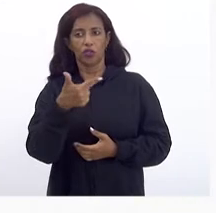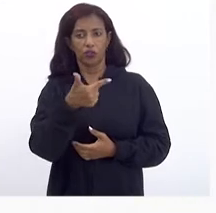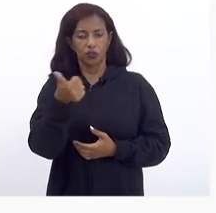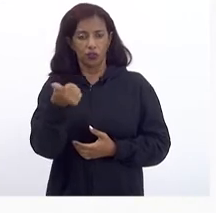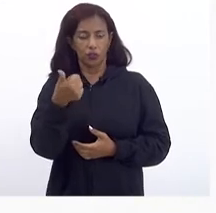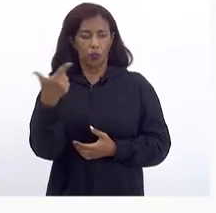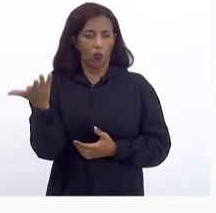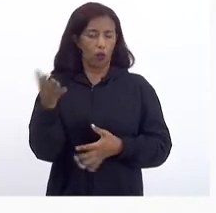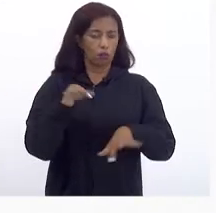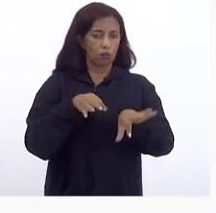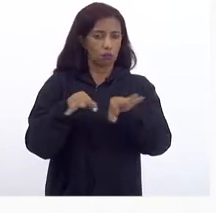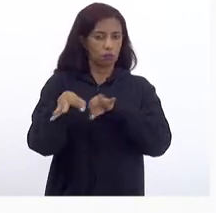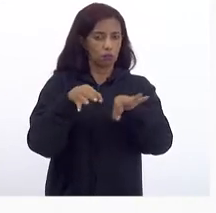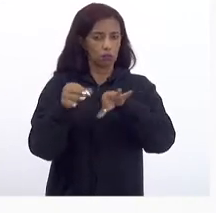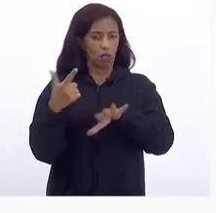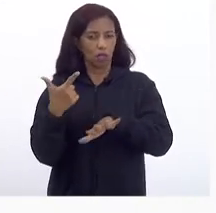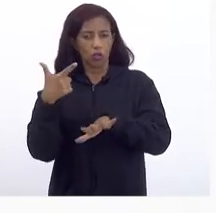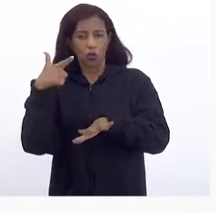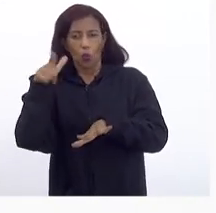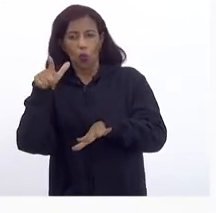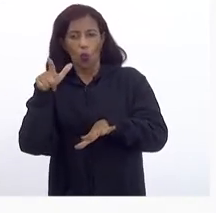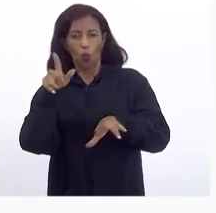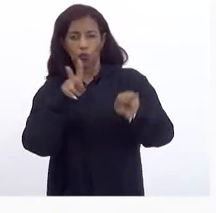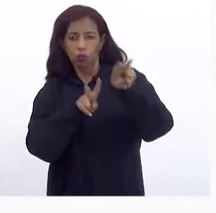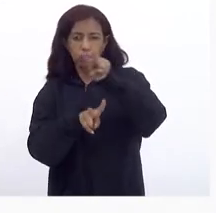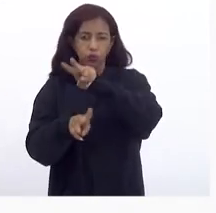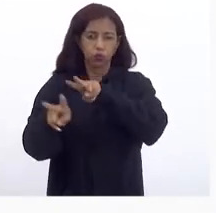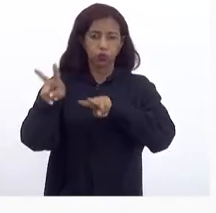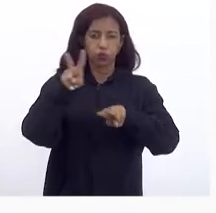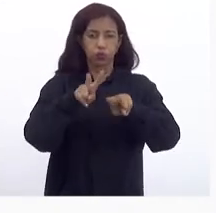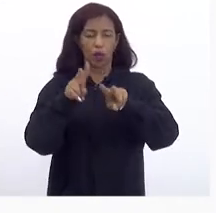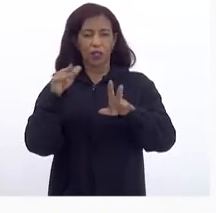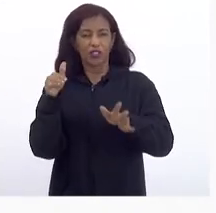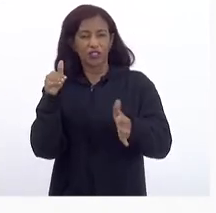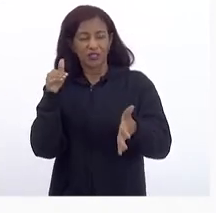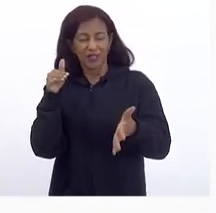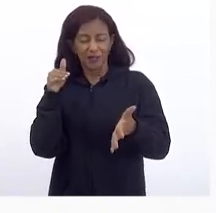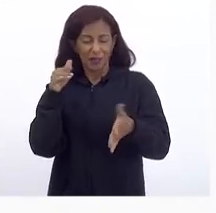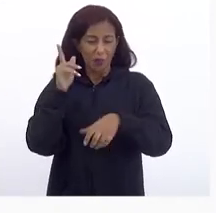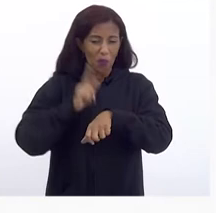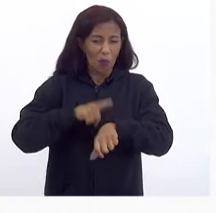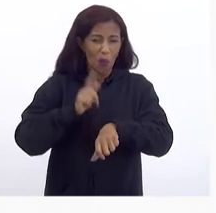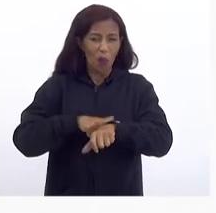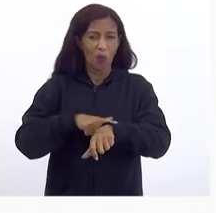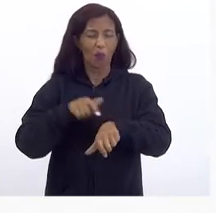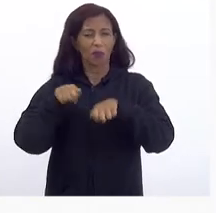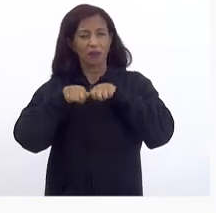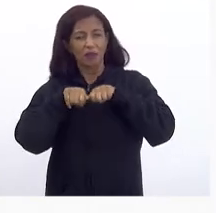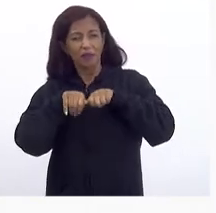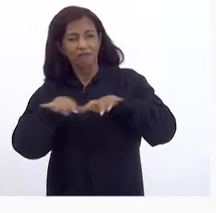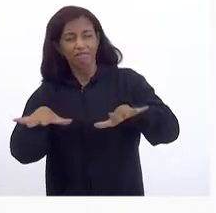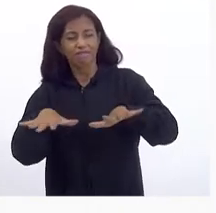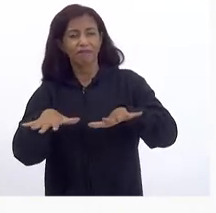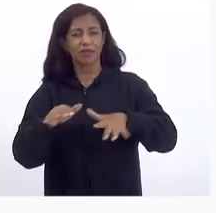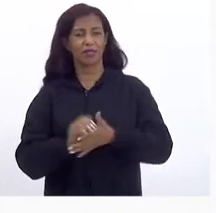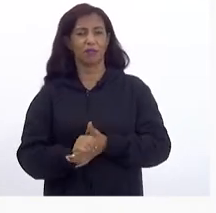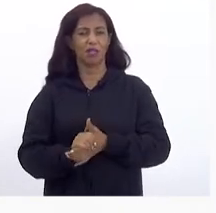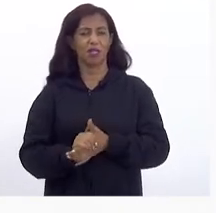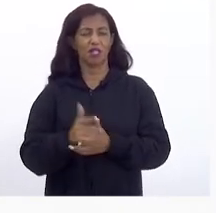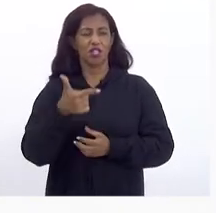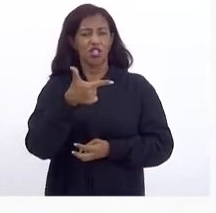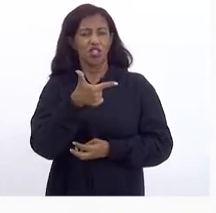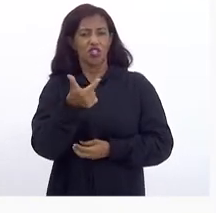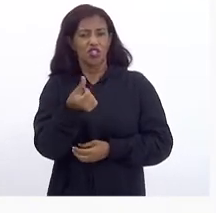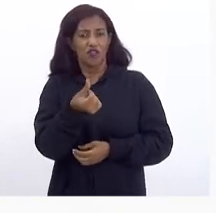Ela tinha Um outro horizonte A gente estava No meio Da crise Da pandemia De 2020 Então As